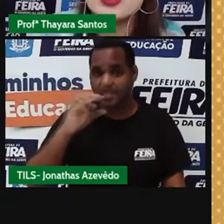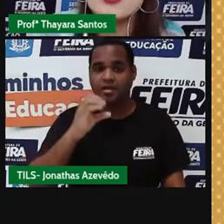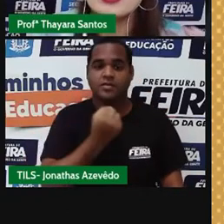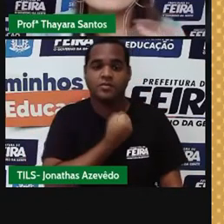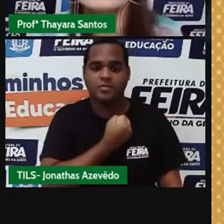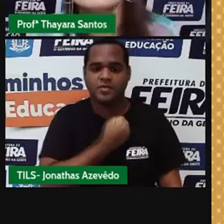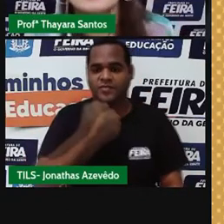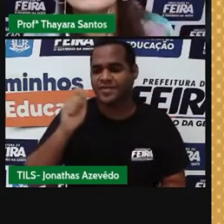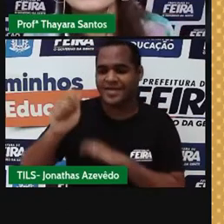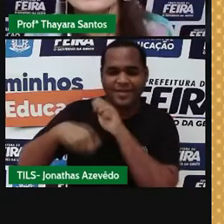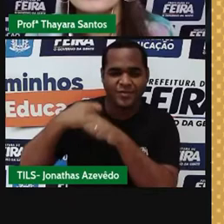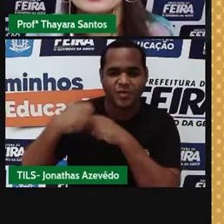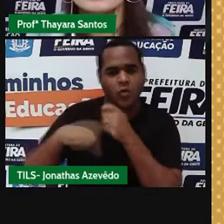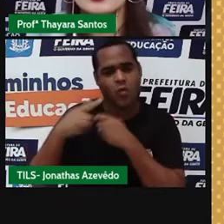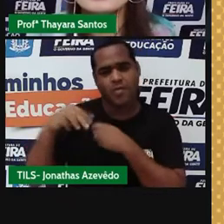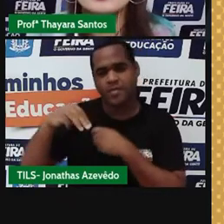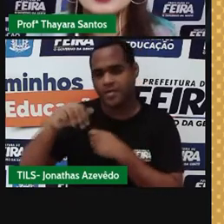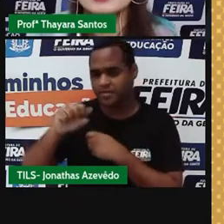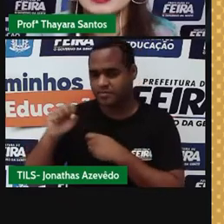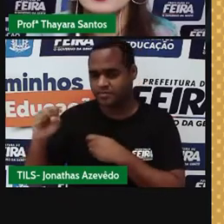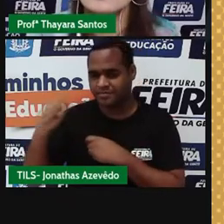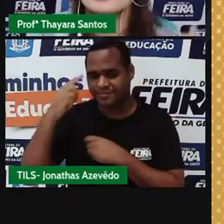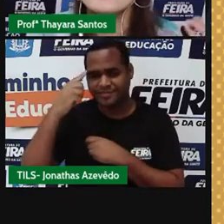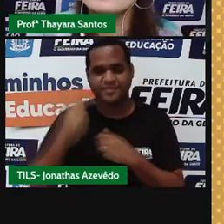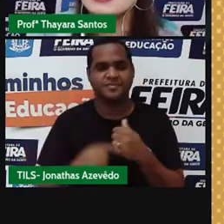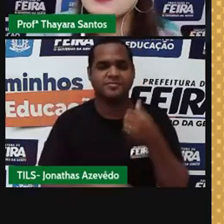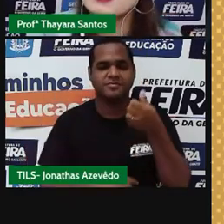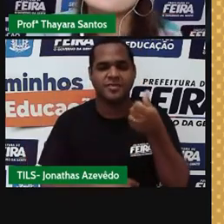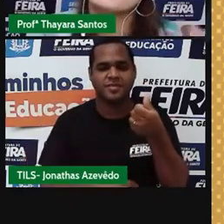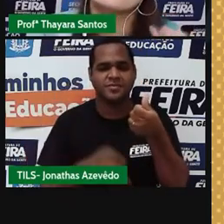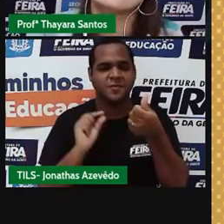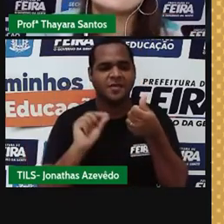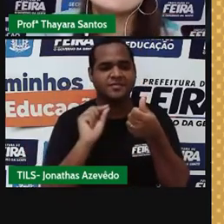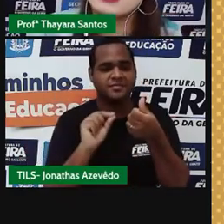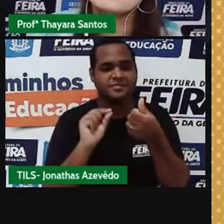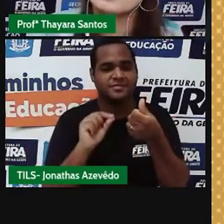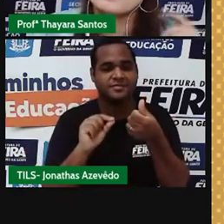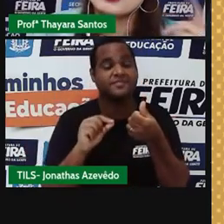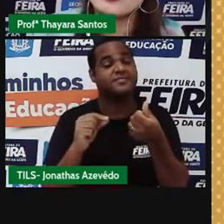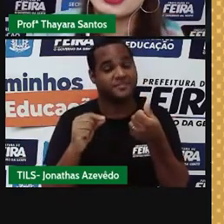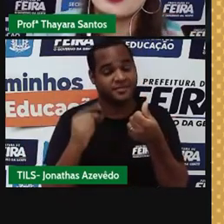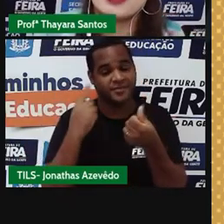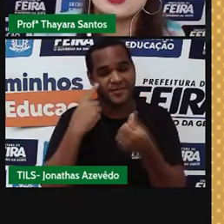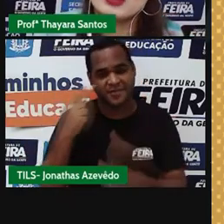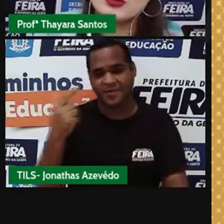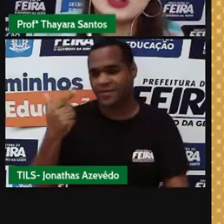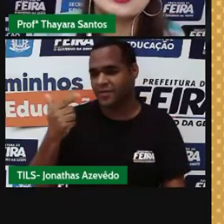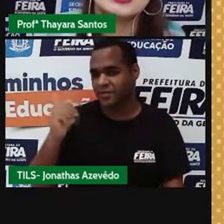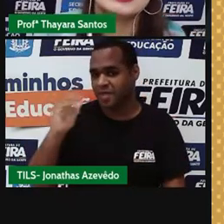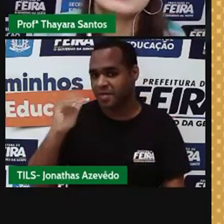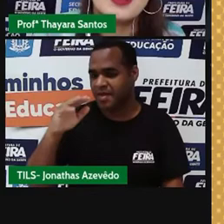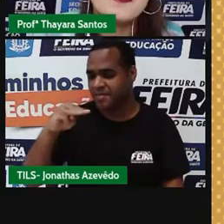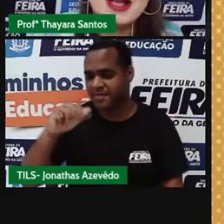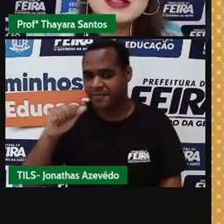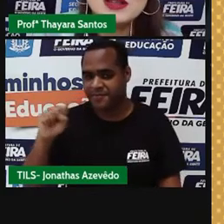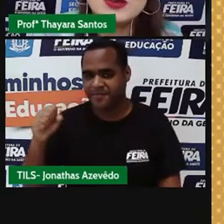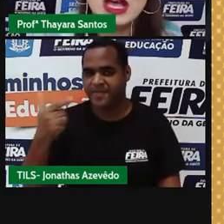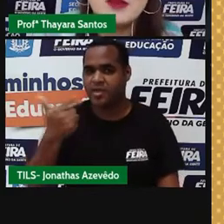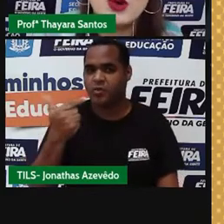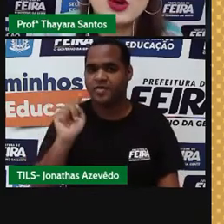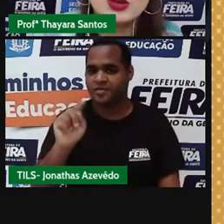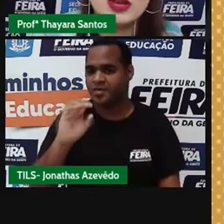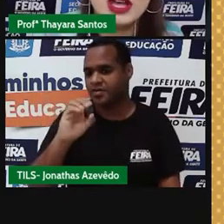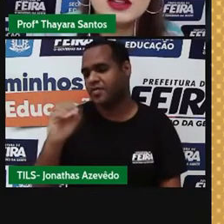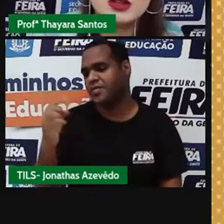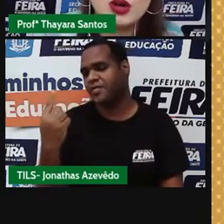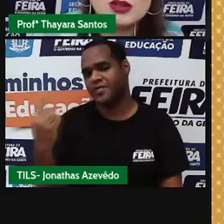atômico e qual é o número de massa? Porque eu estou vendo dois números aqui. Como é que eu vou saber? O número de massa, como eu já falei, é o maior número. Então, a massa do